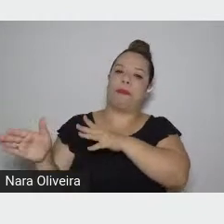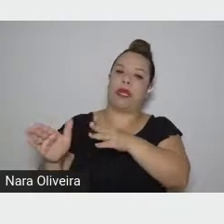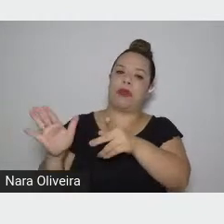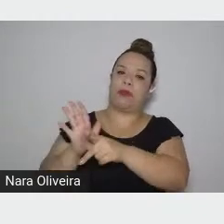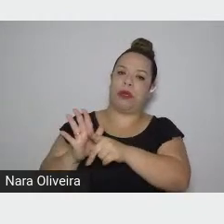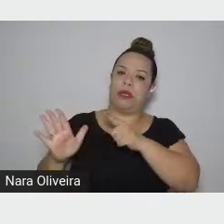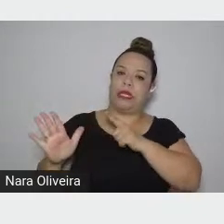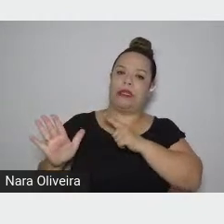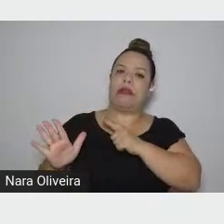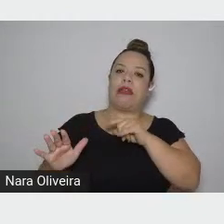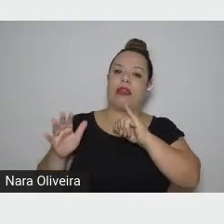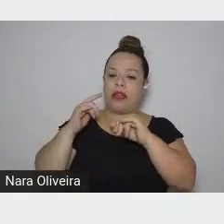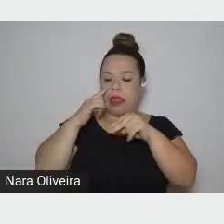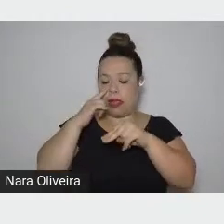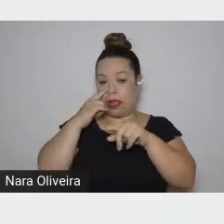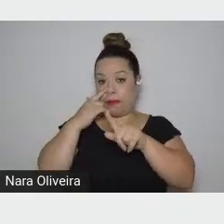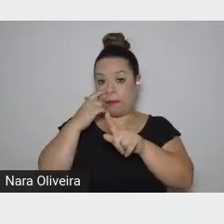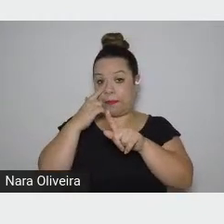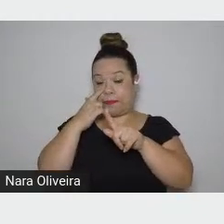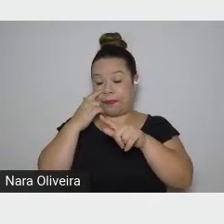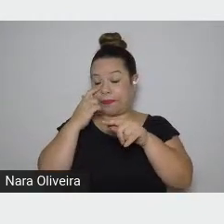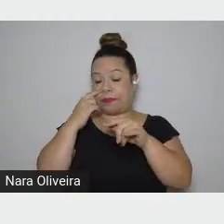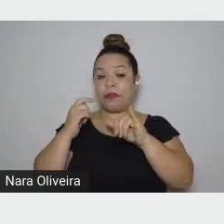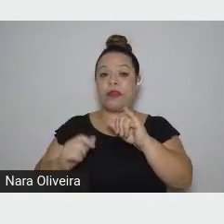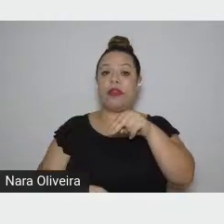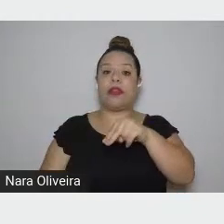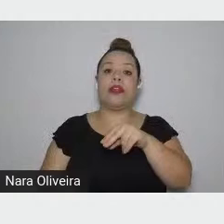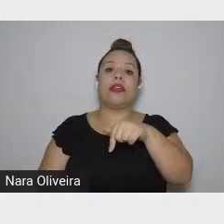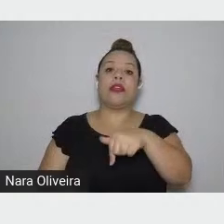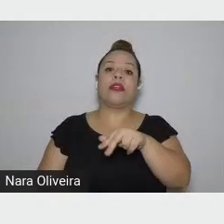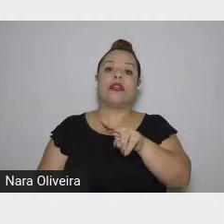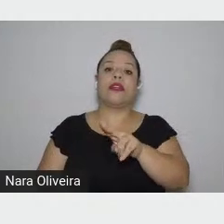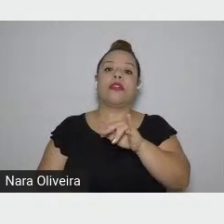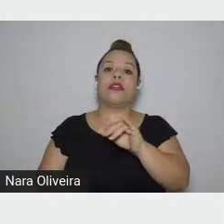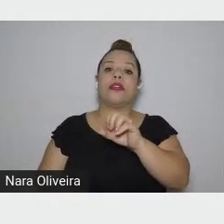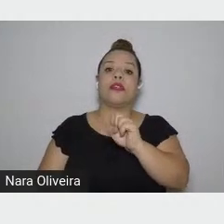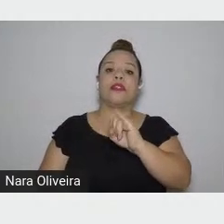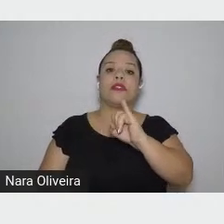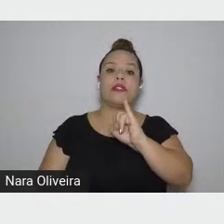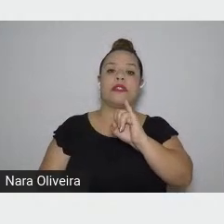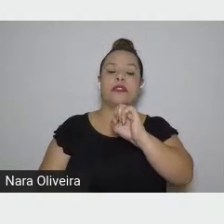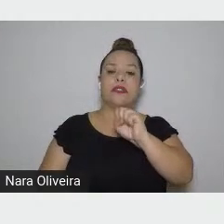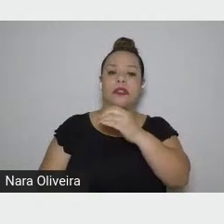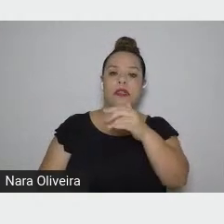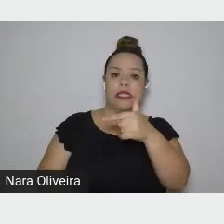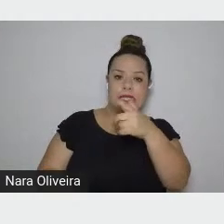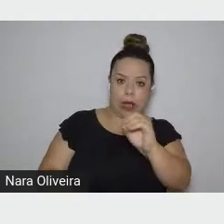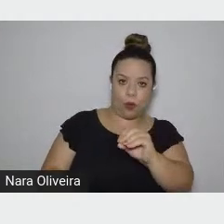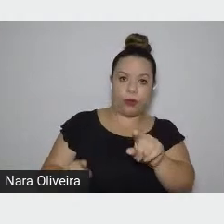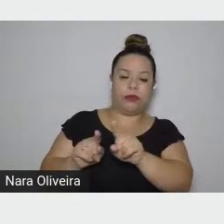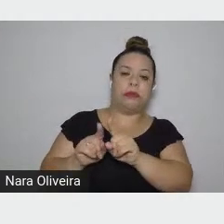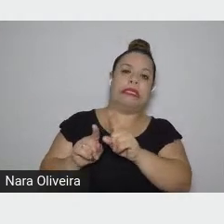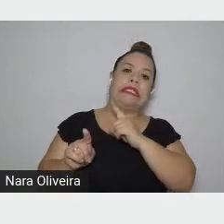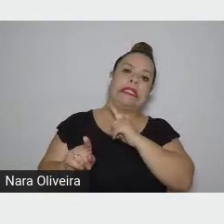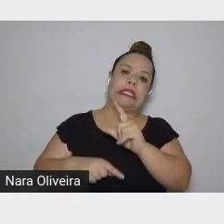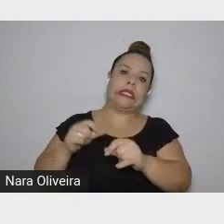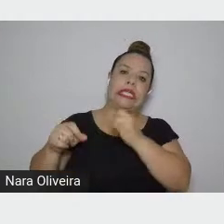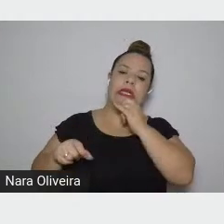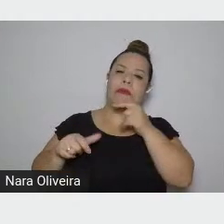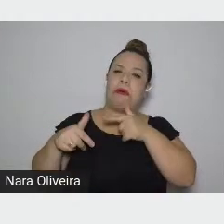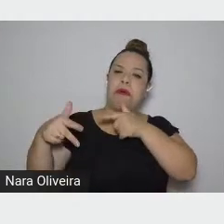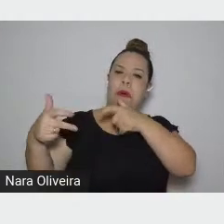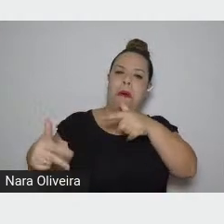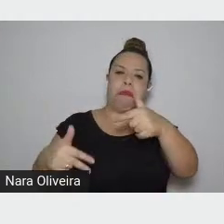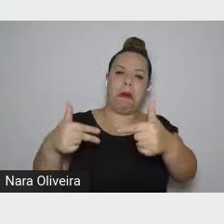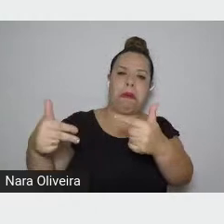um livro ao mesmo tempo luminoso de o Saramago estava, eu